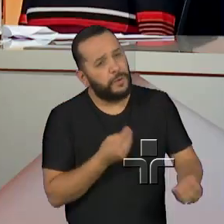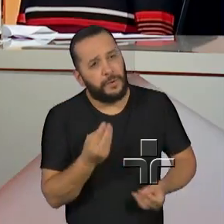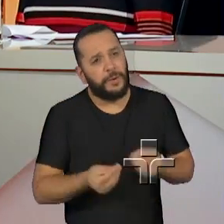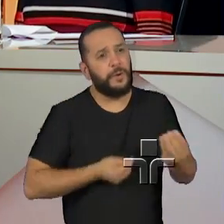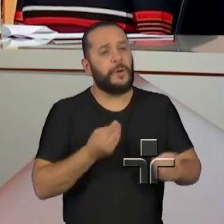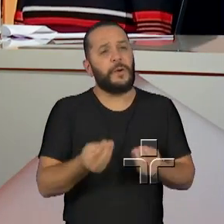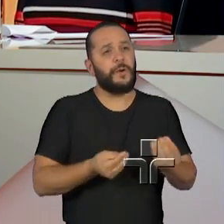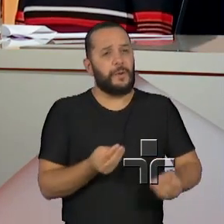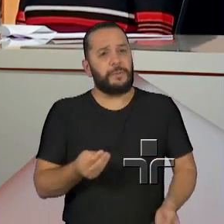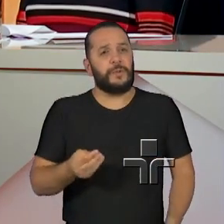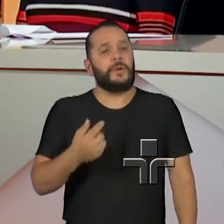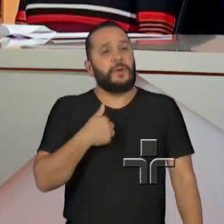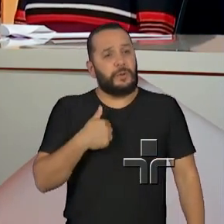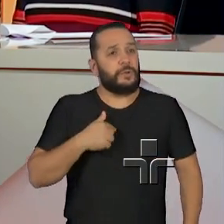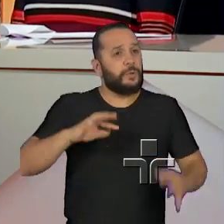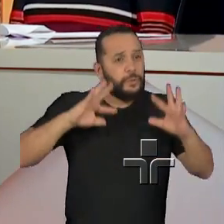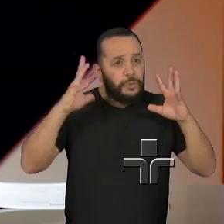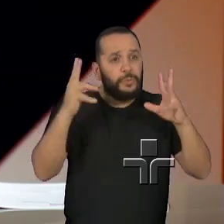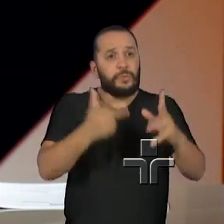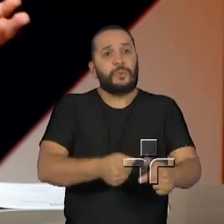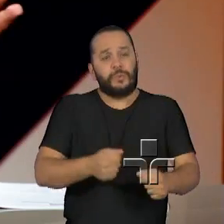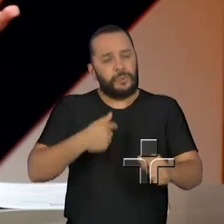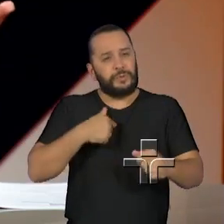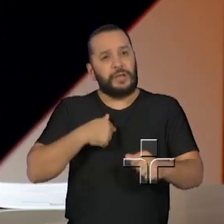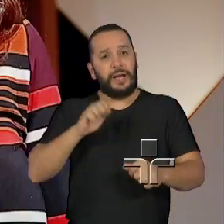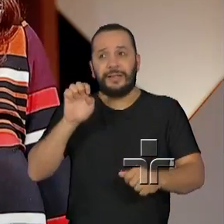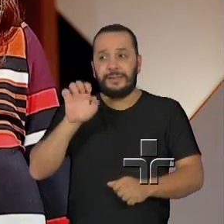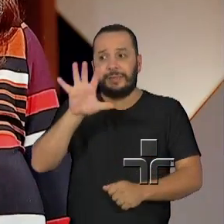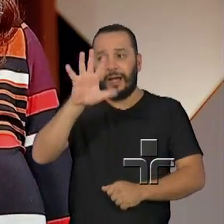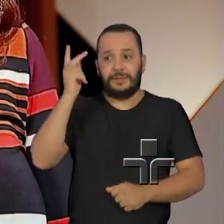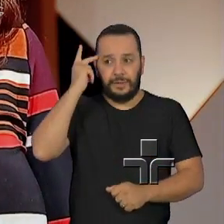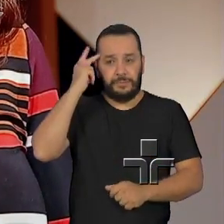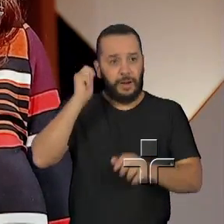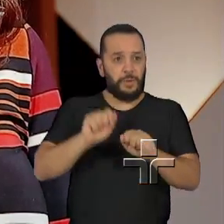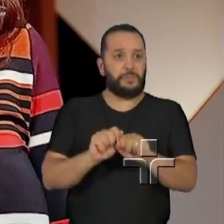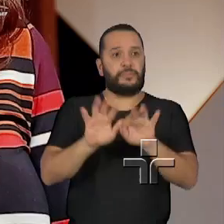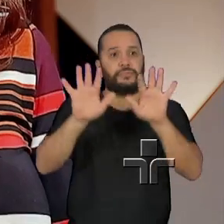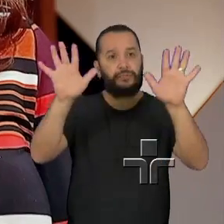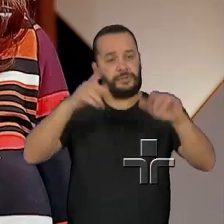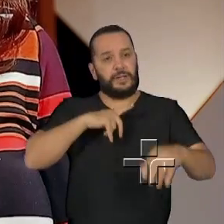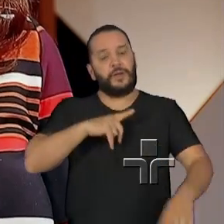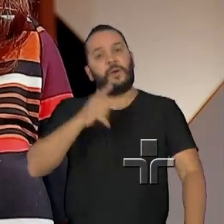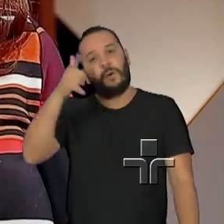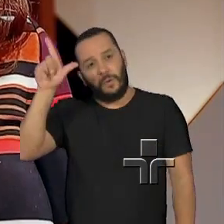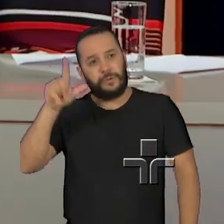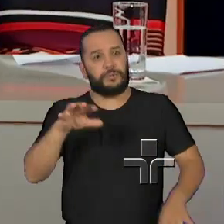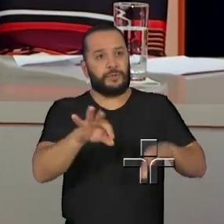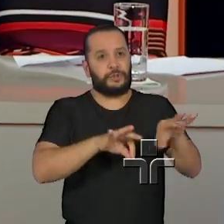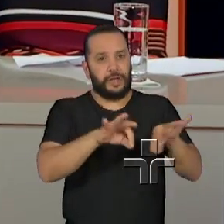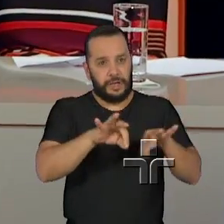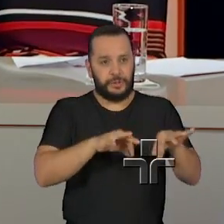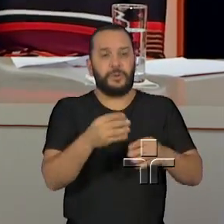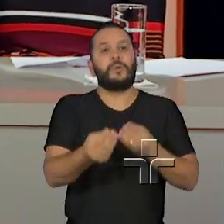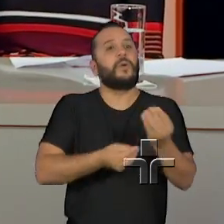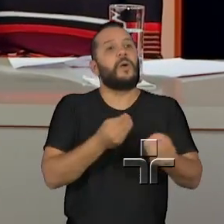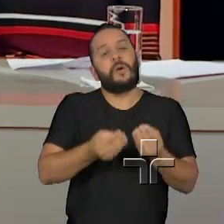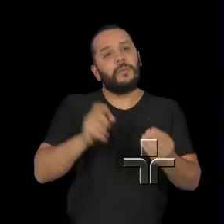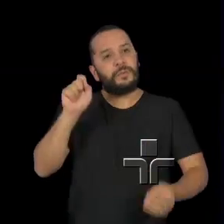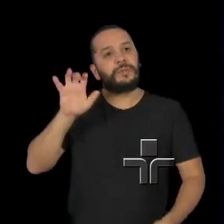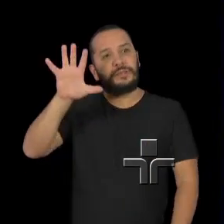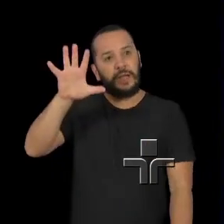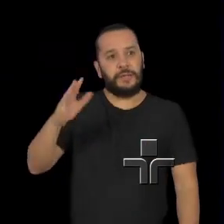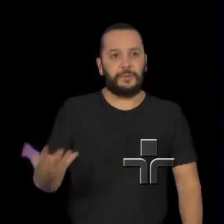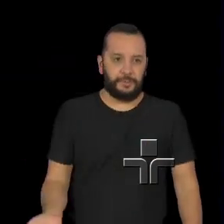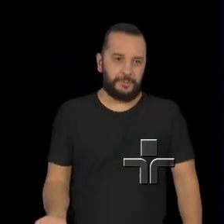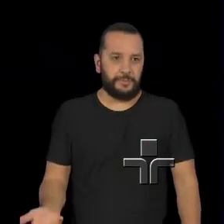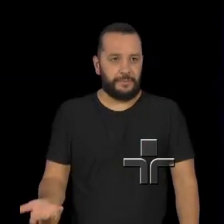levar isso tudo para o Estado todo? E também queria que você falasse, tem outros projetos, como é que está isso no Estado? Então, muita coisa em andamento,